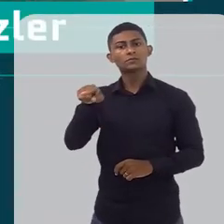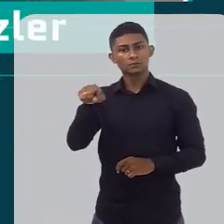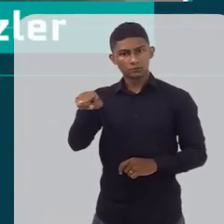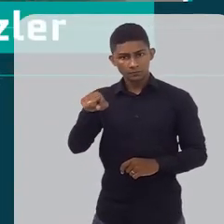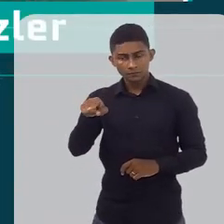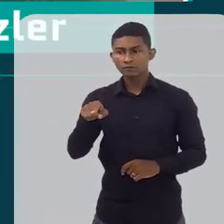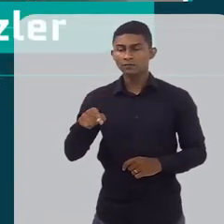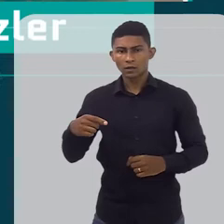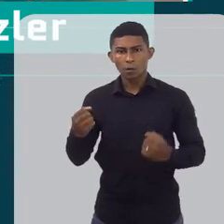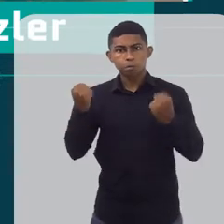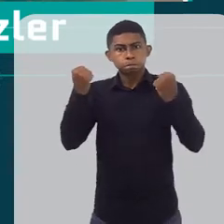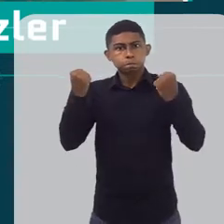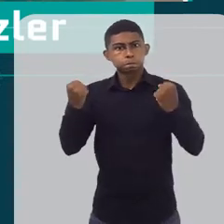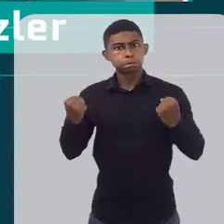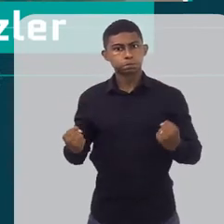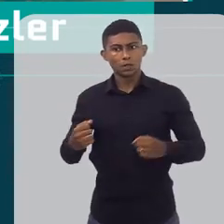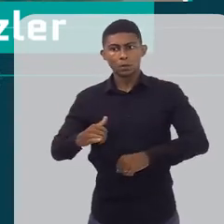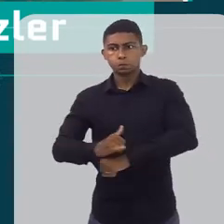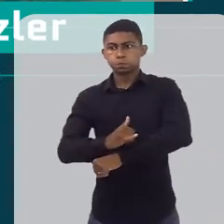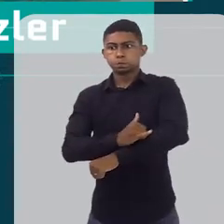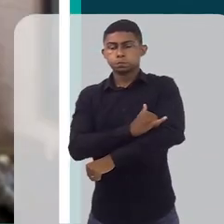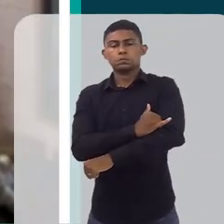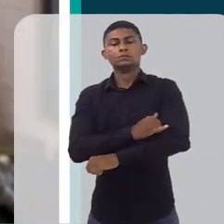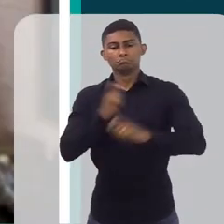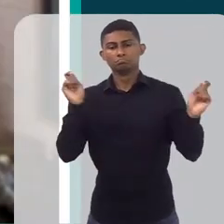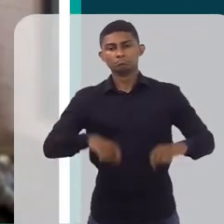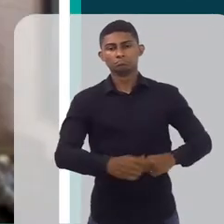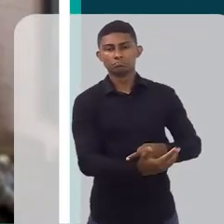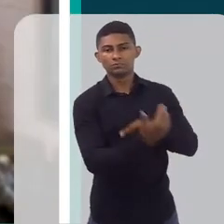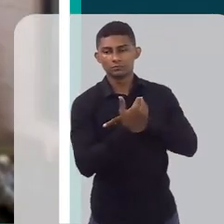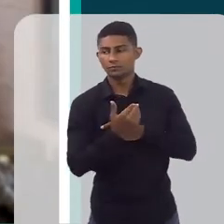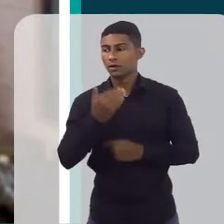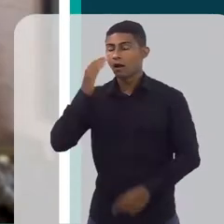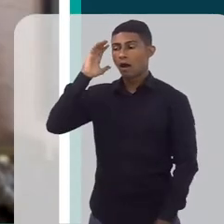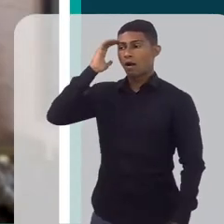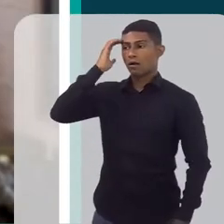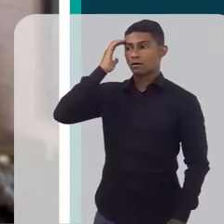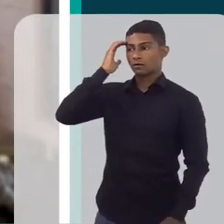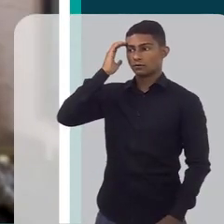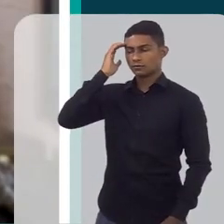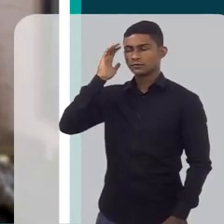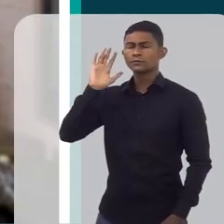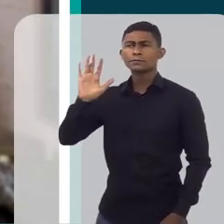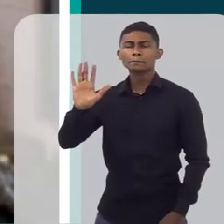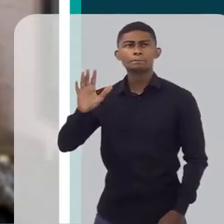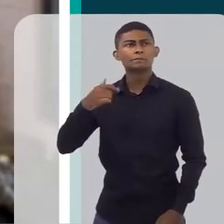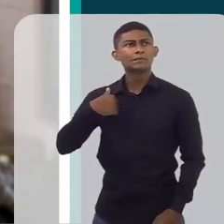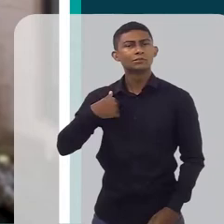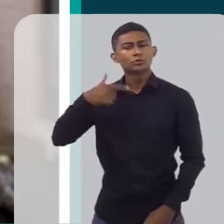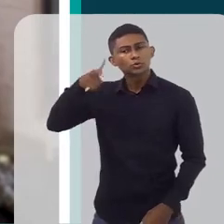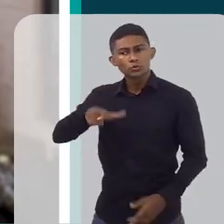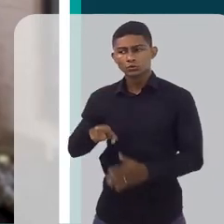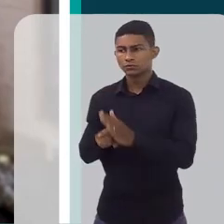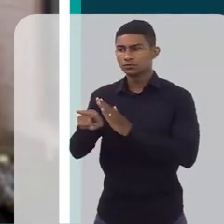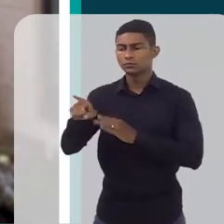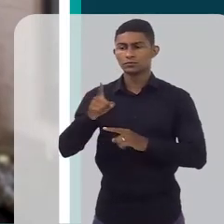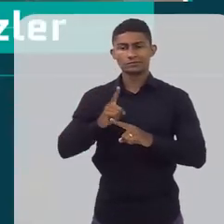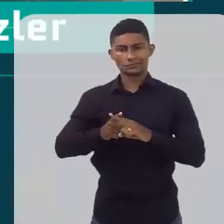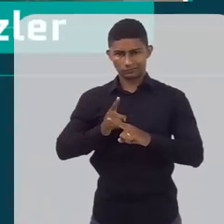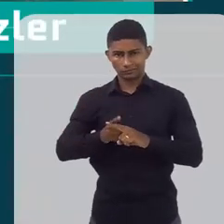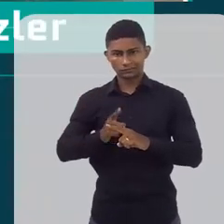criança com sobrepeso ou obesa. Eu entendi. Eu vou voltar na pergunta, porque